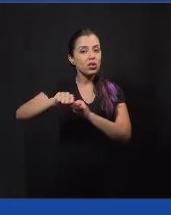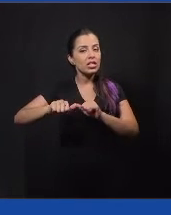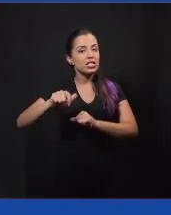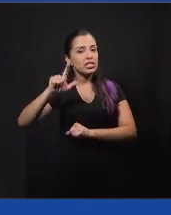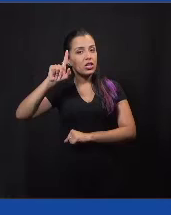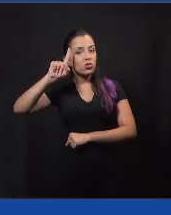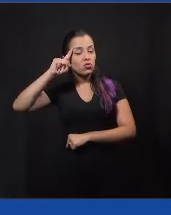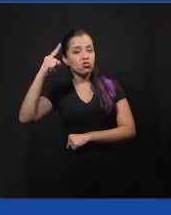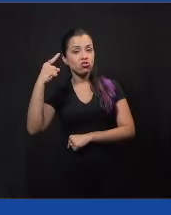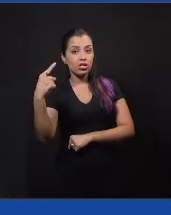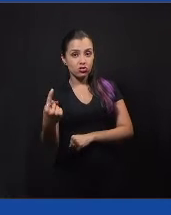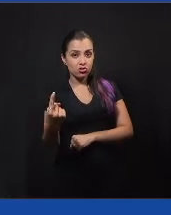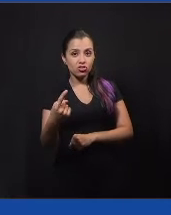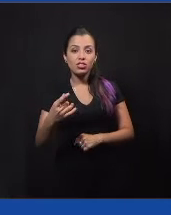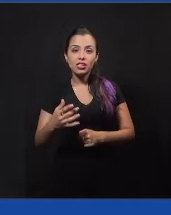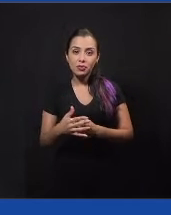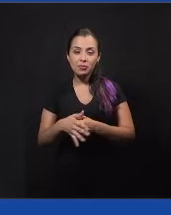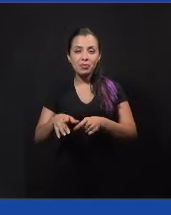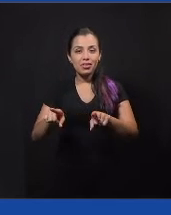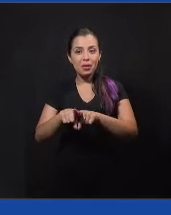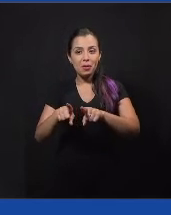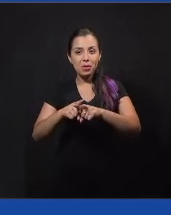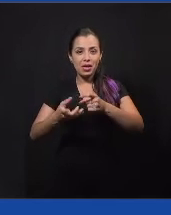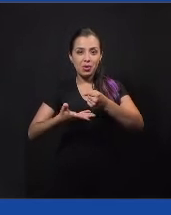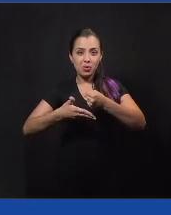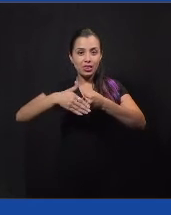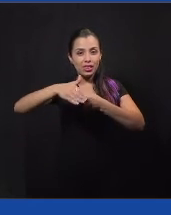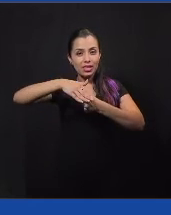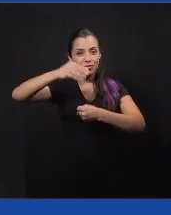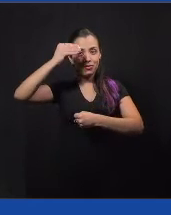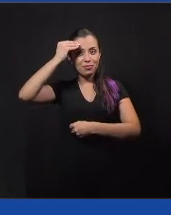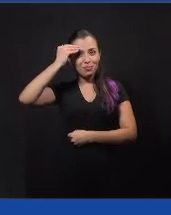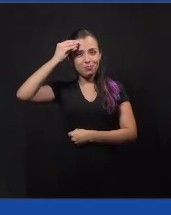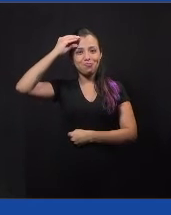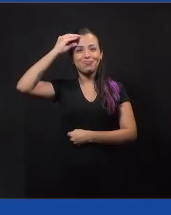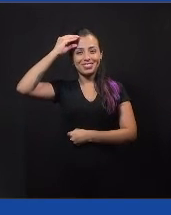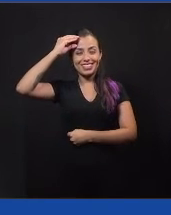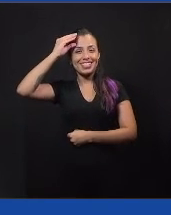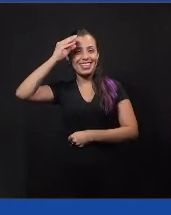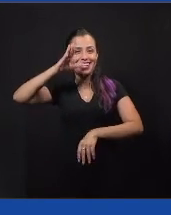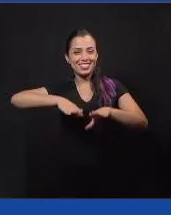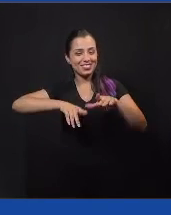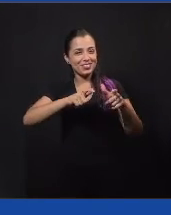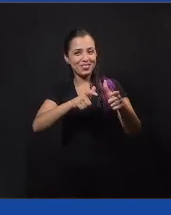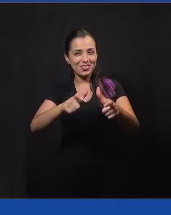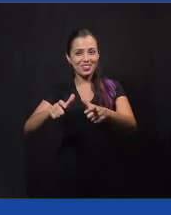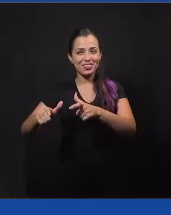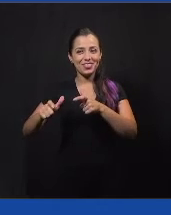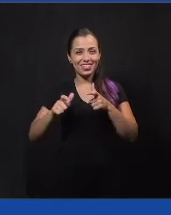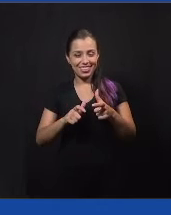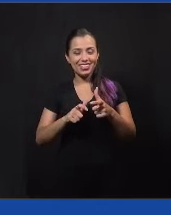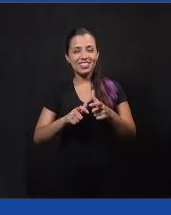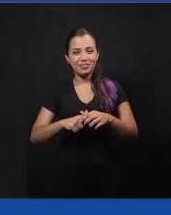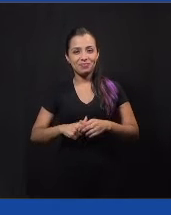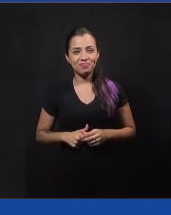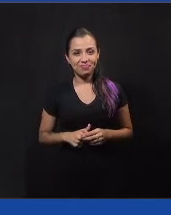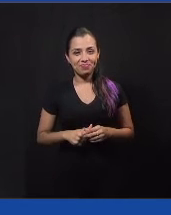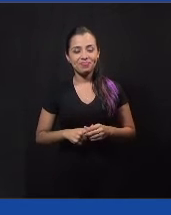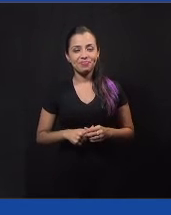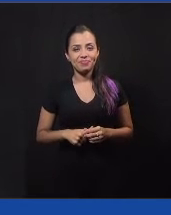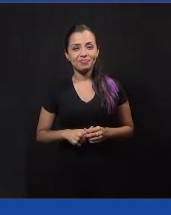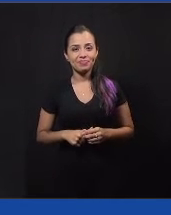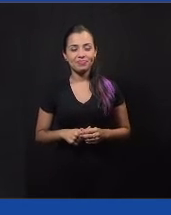delas, o nível de conhecimento sobre o funcionamento das instituições, então, assim, isso ficava aquém do esperado, nos índices.